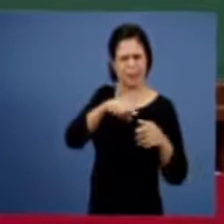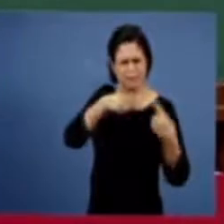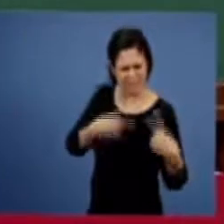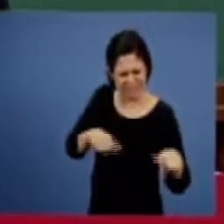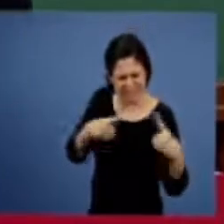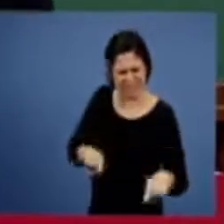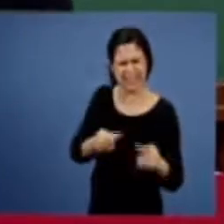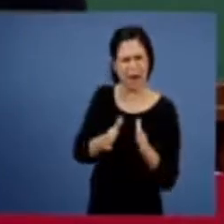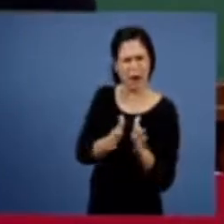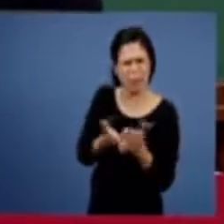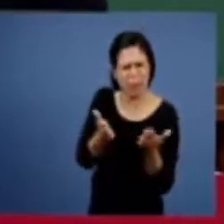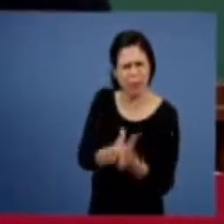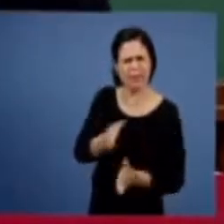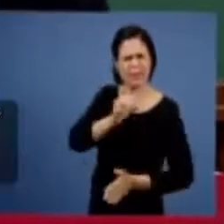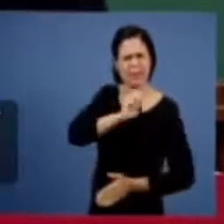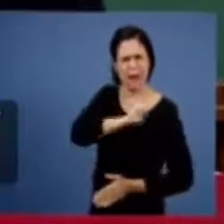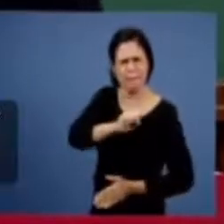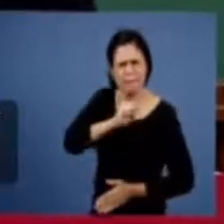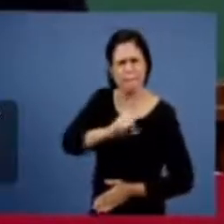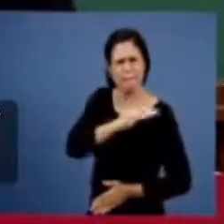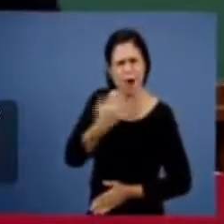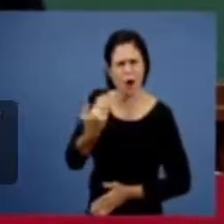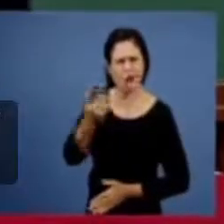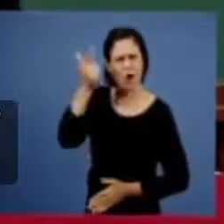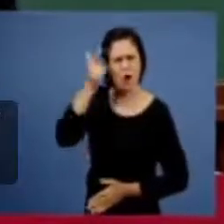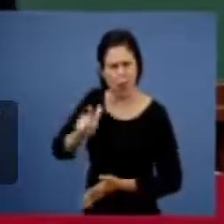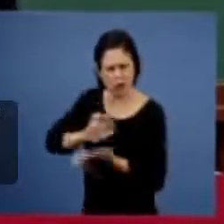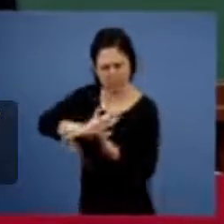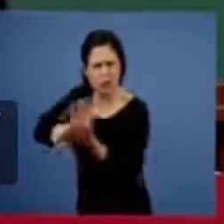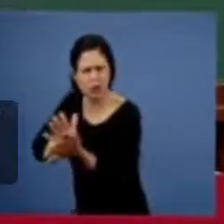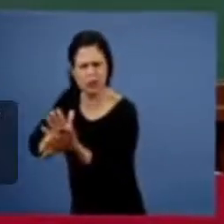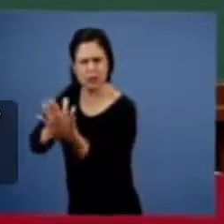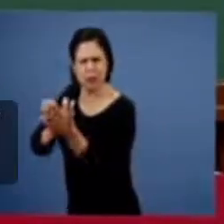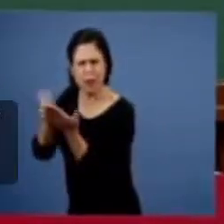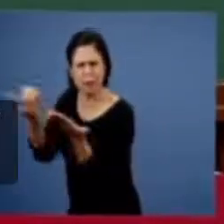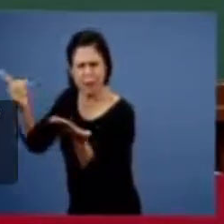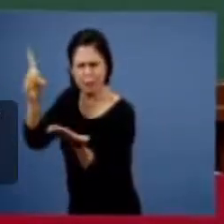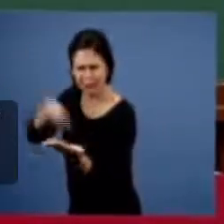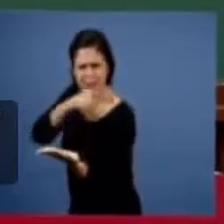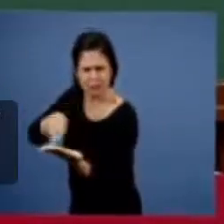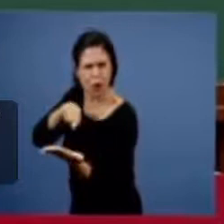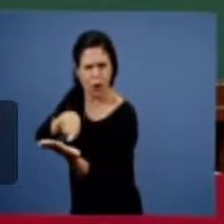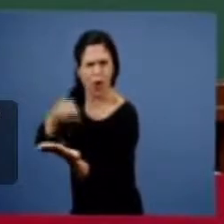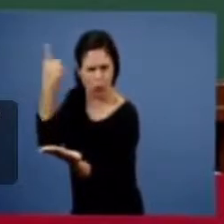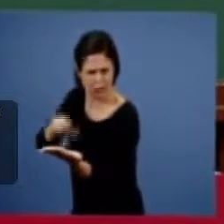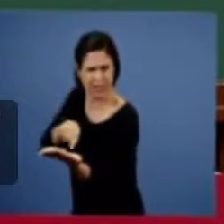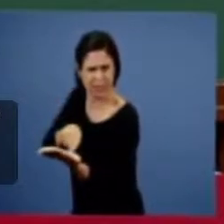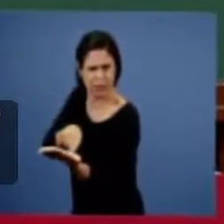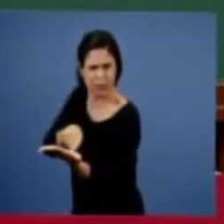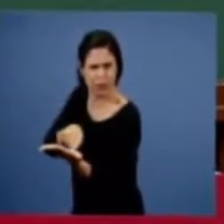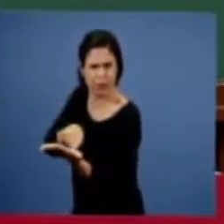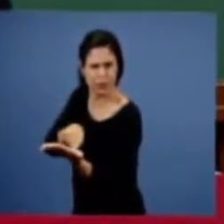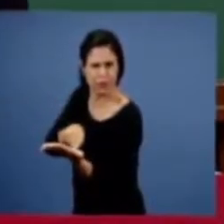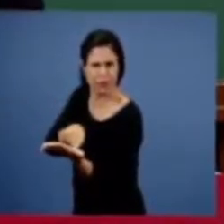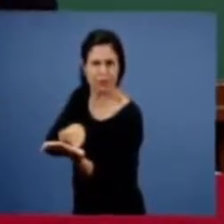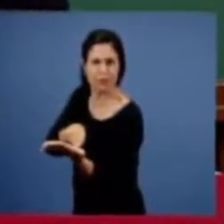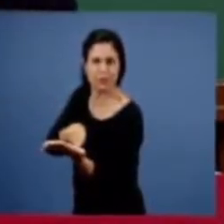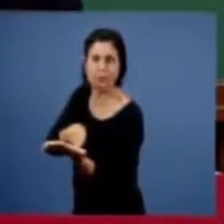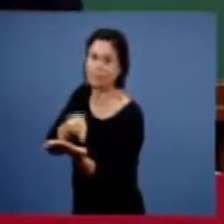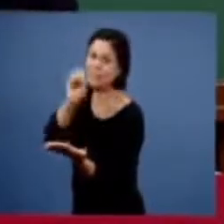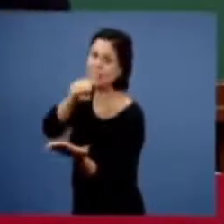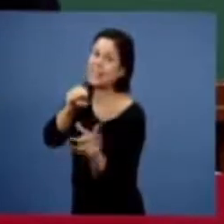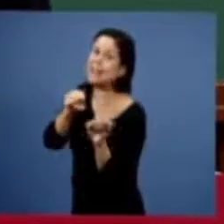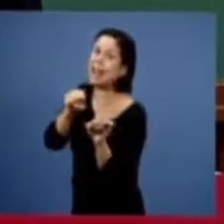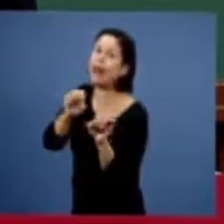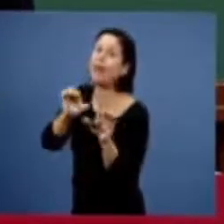profética e conseguiram destruir, ou anular, a palavra bíblica? então, vamos citar um versículo da